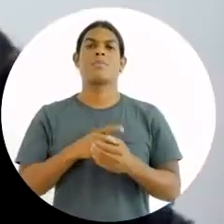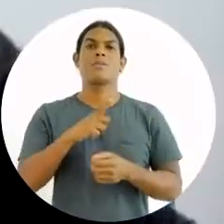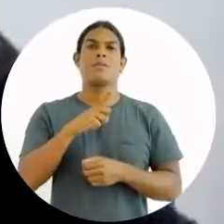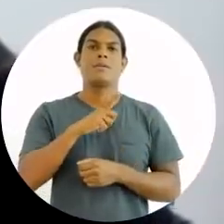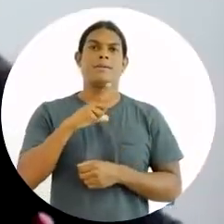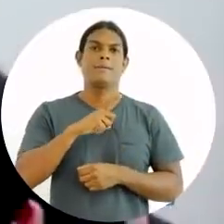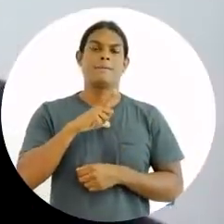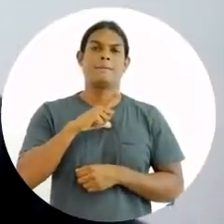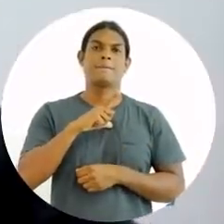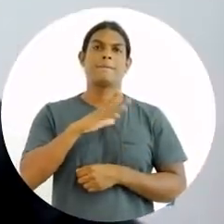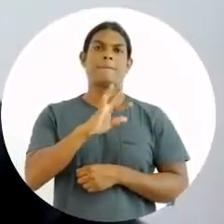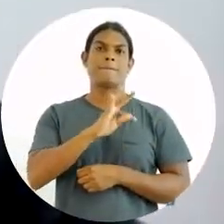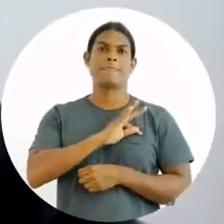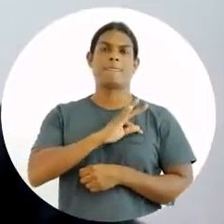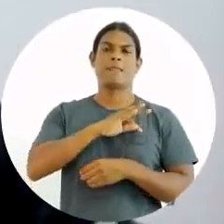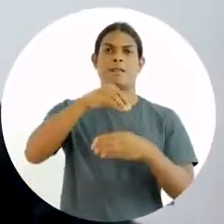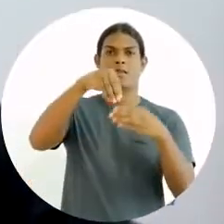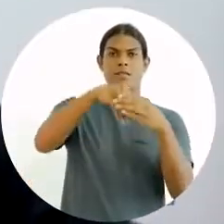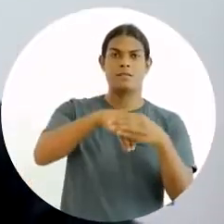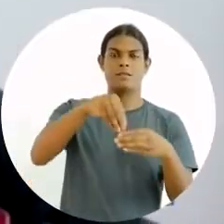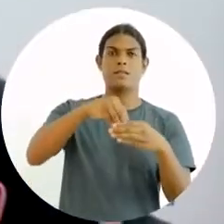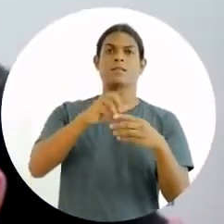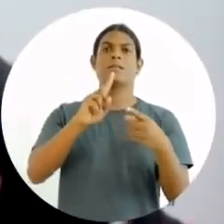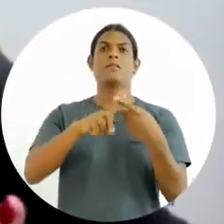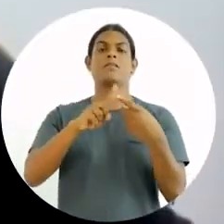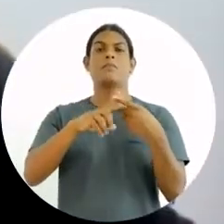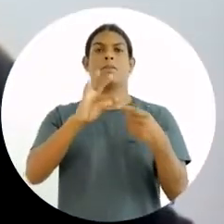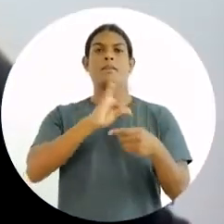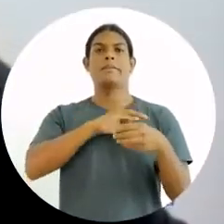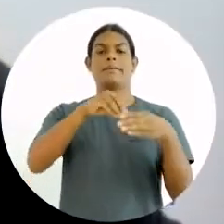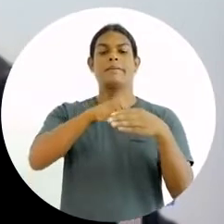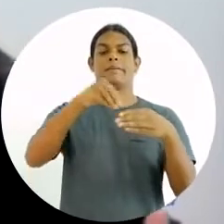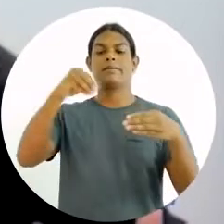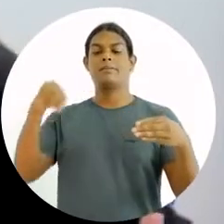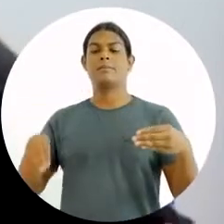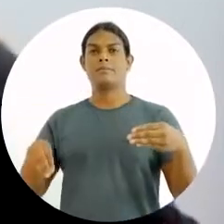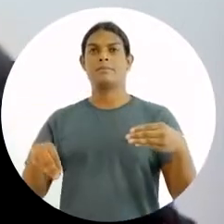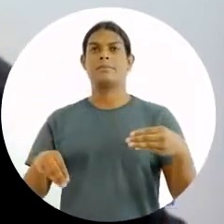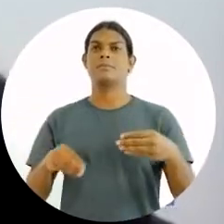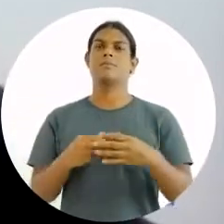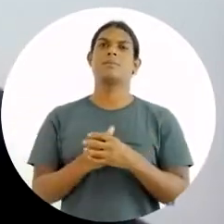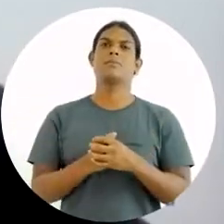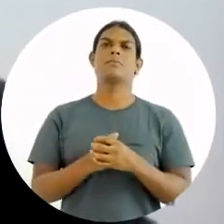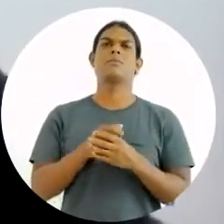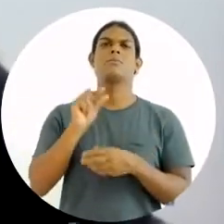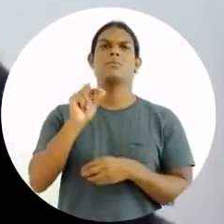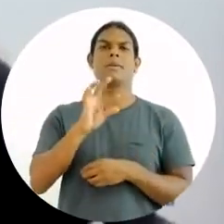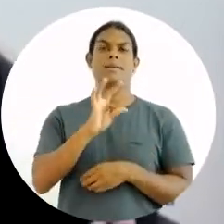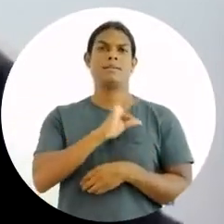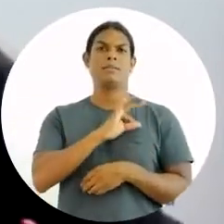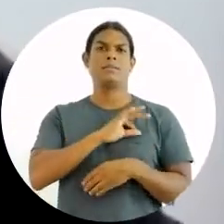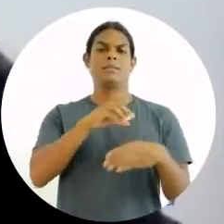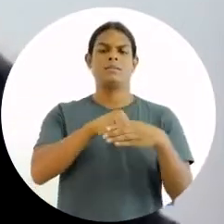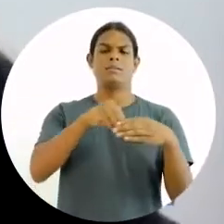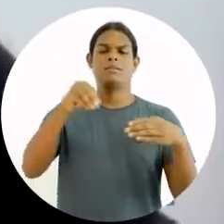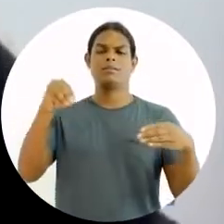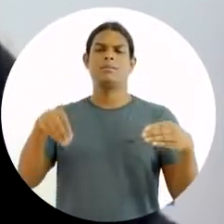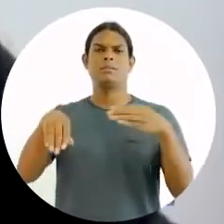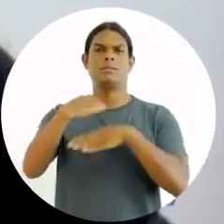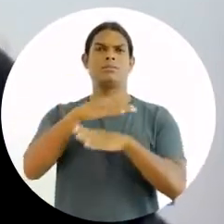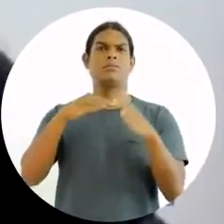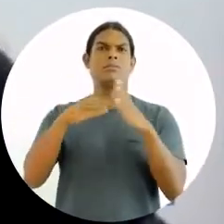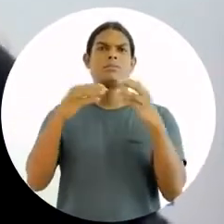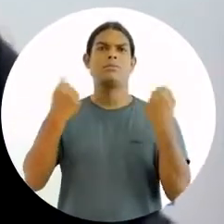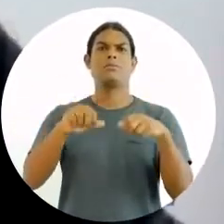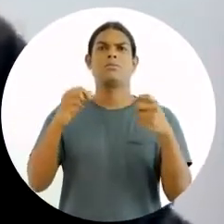eu tenho as técnicas internas e as técnicas externas. O que seria isso? As técnicas externas é